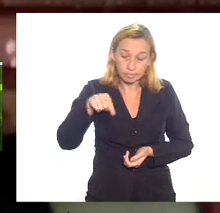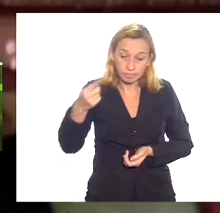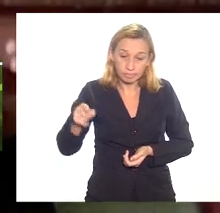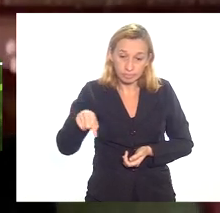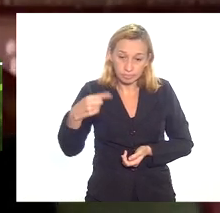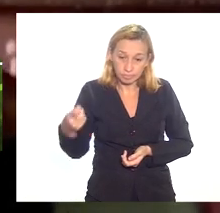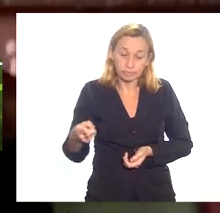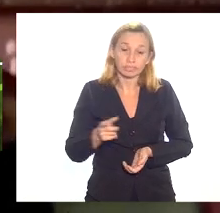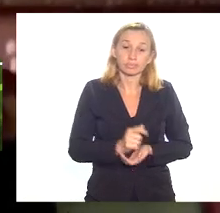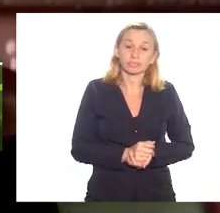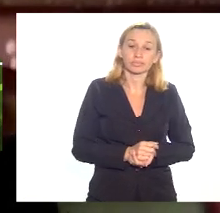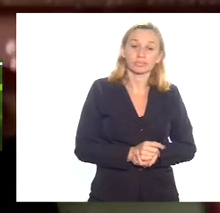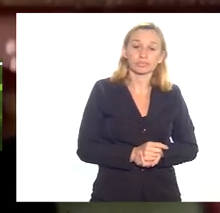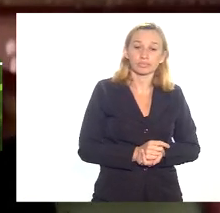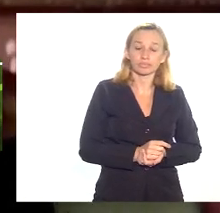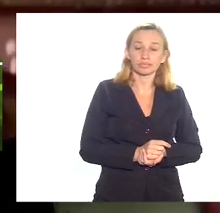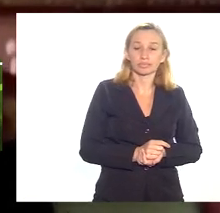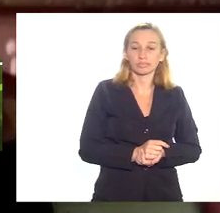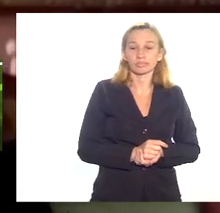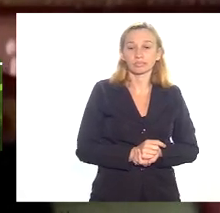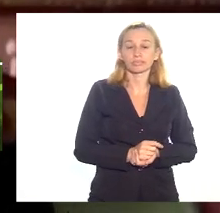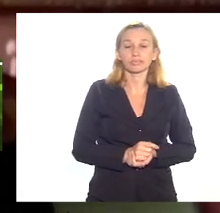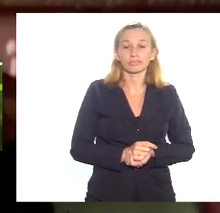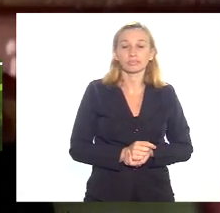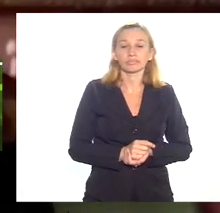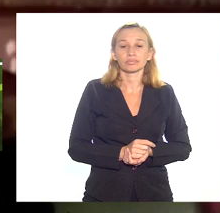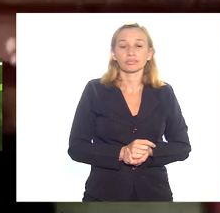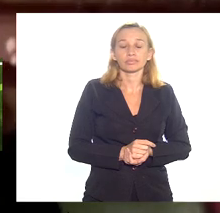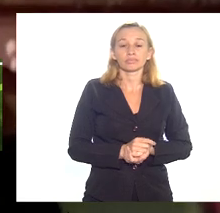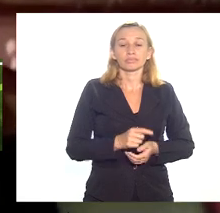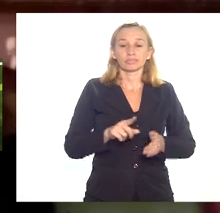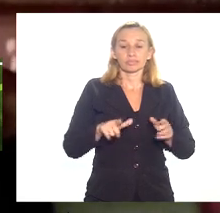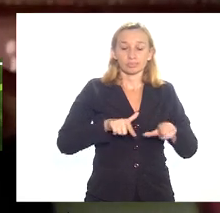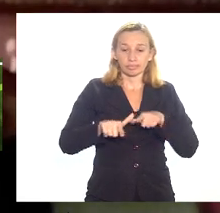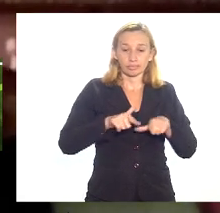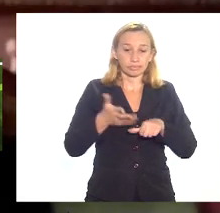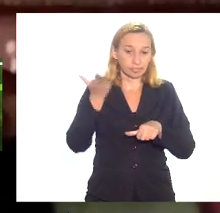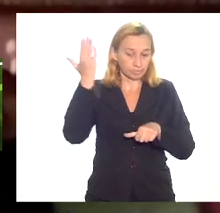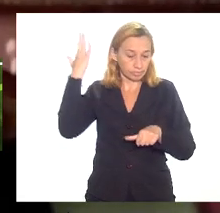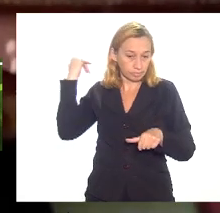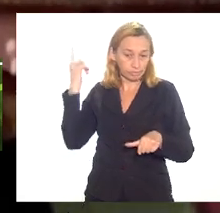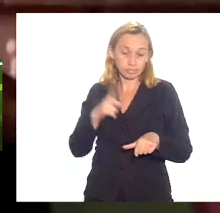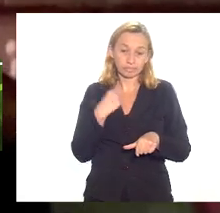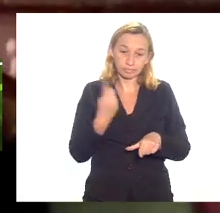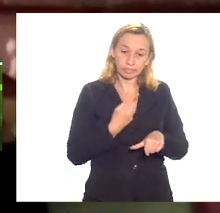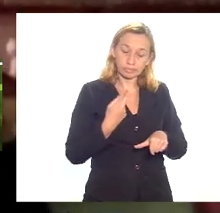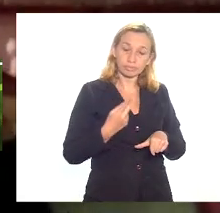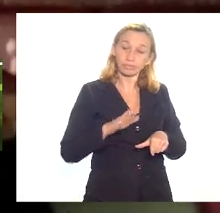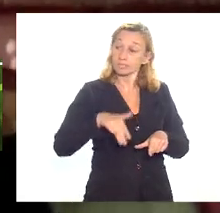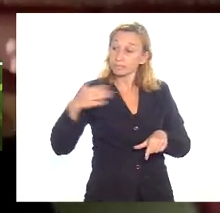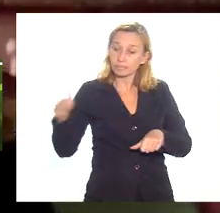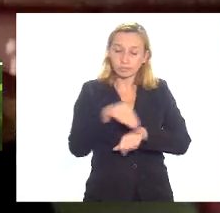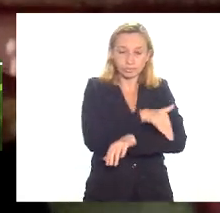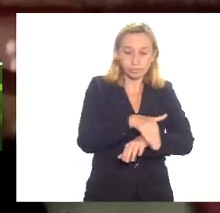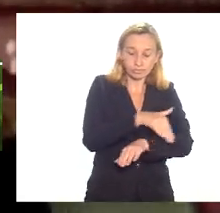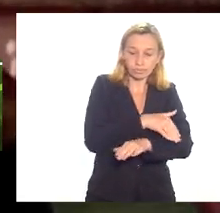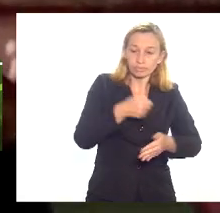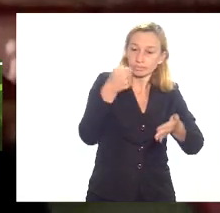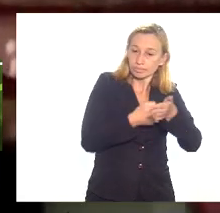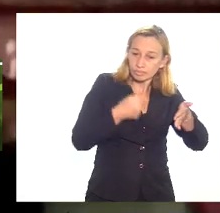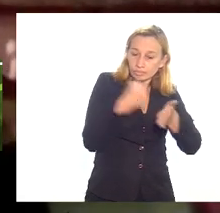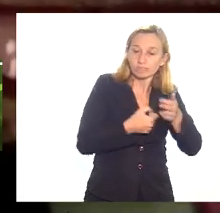que estiveram nas legislaturas passadas e nós que estivemos do outro lado na rua brigando